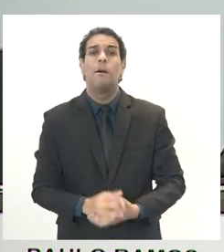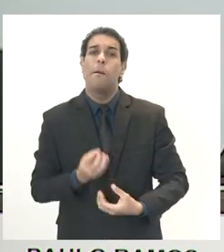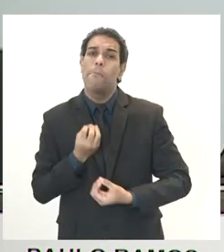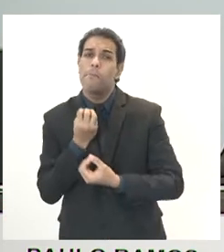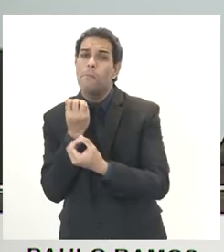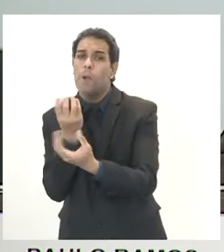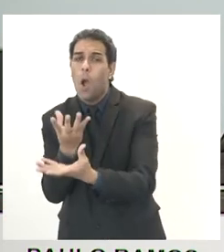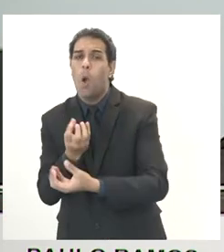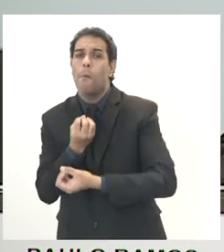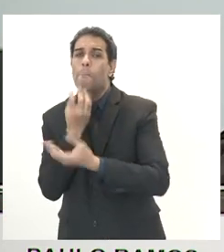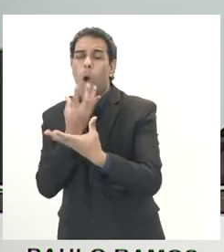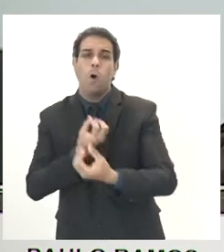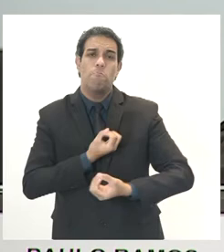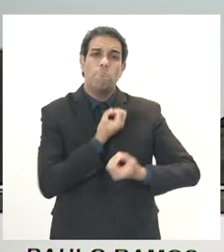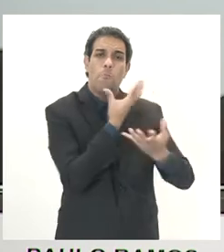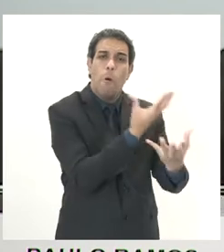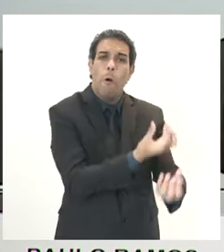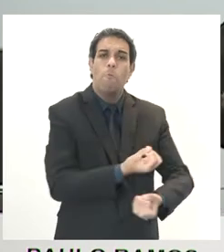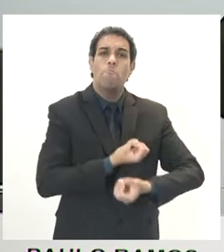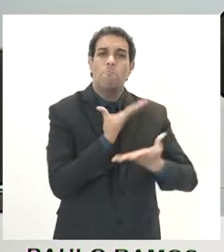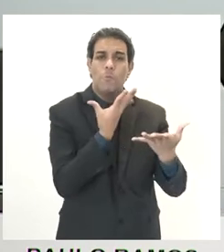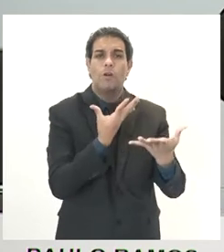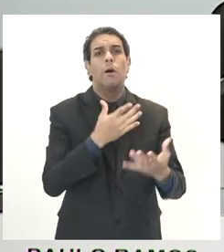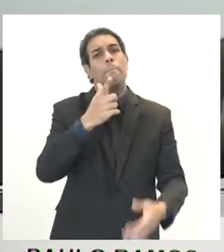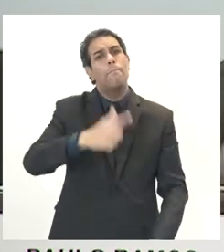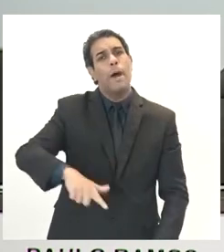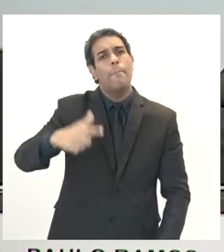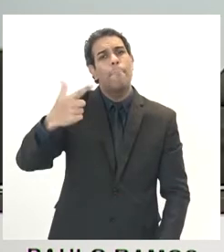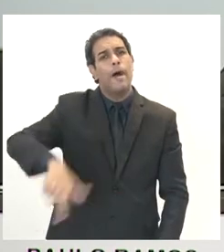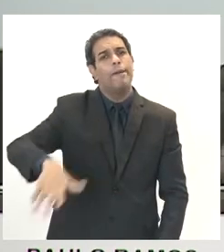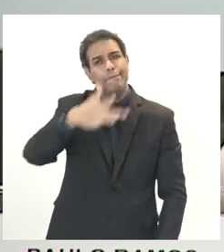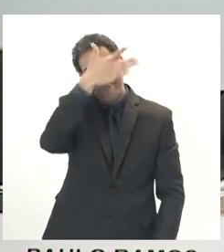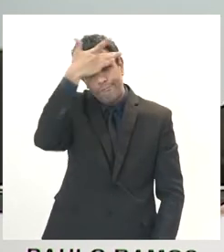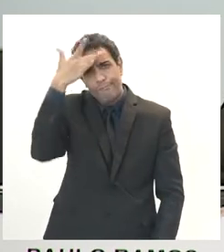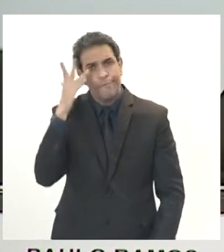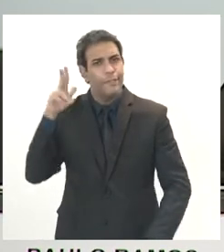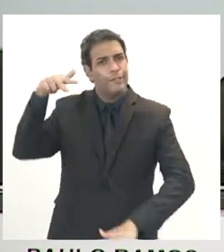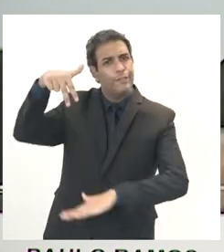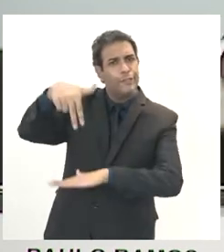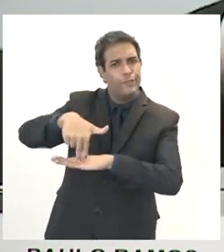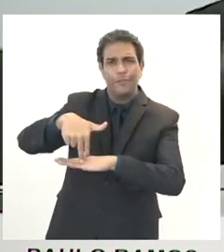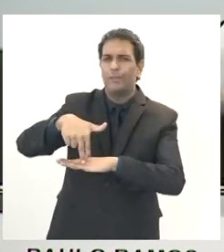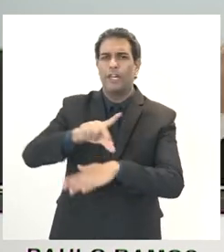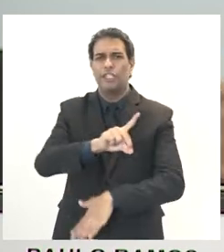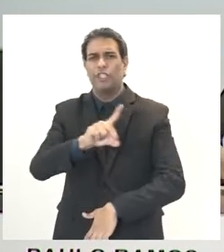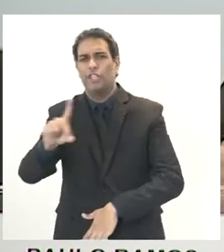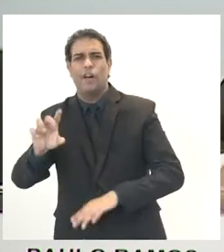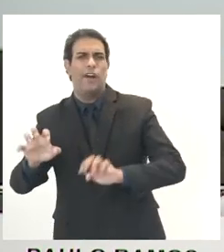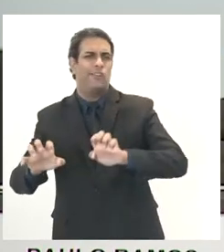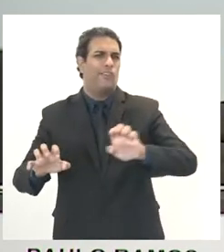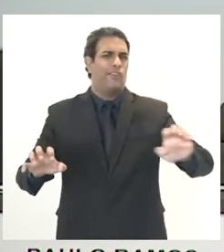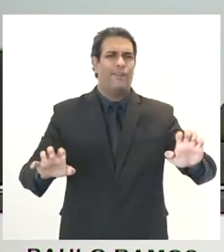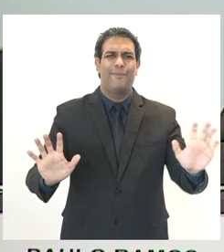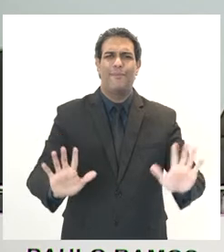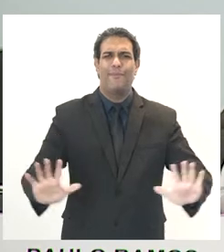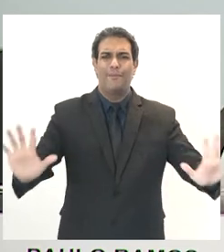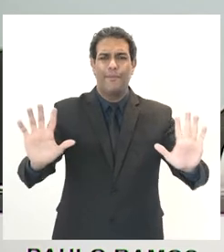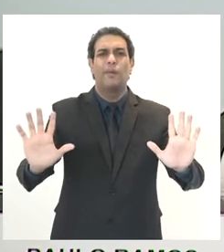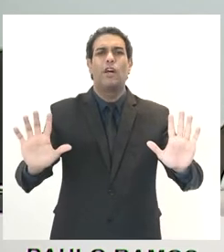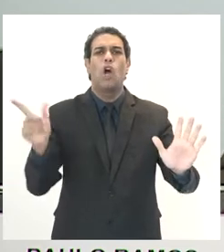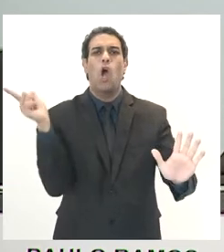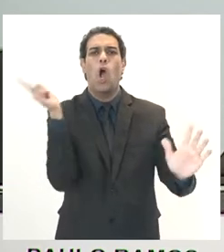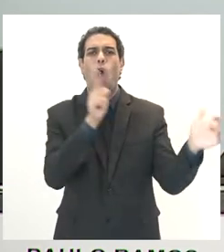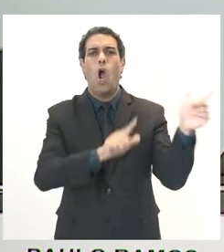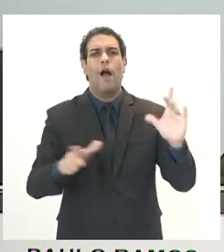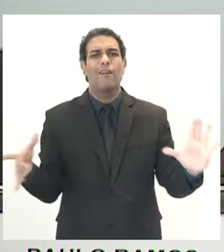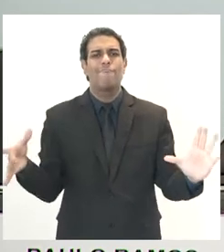ele se manifestar. Permitindo que outros se manifestem sobre demais pontos. E aí teremos um trabalho completo.